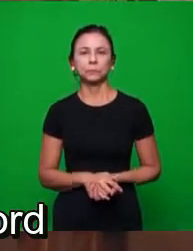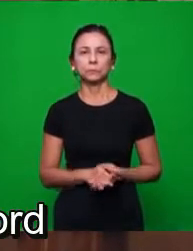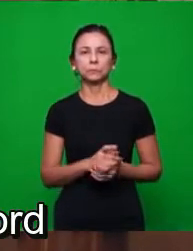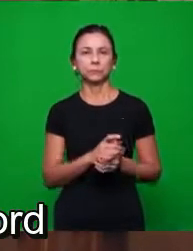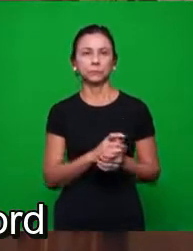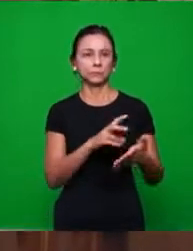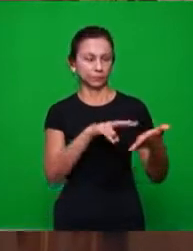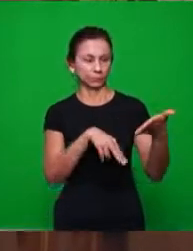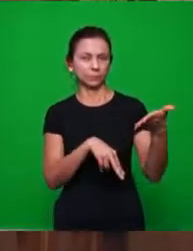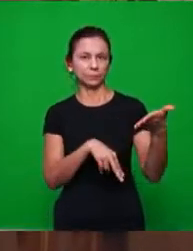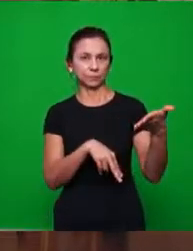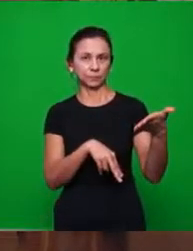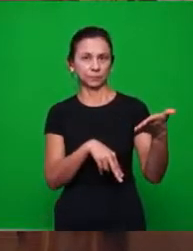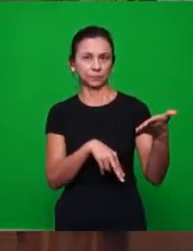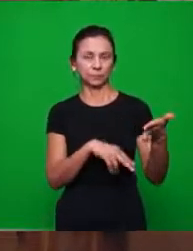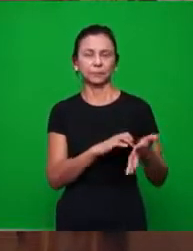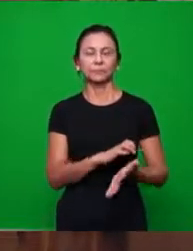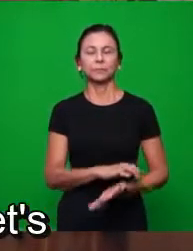texto da palavra.